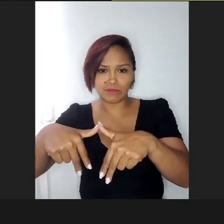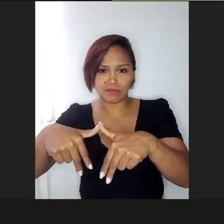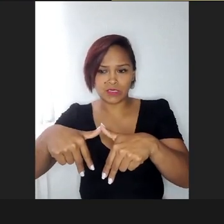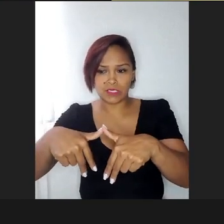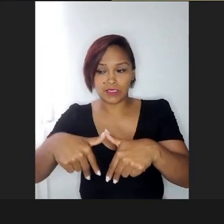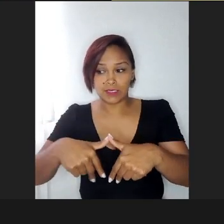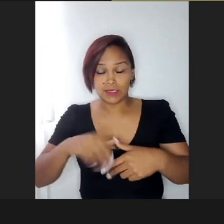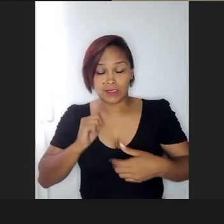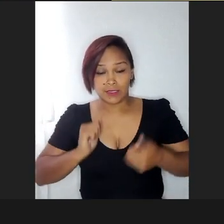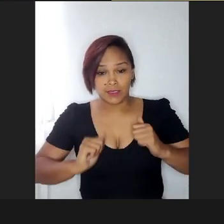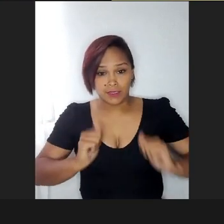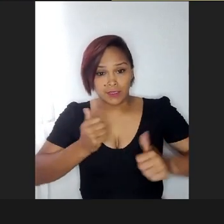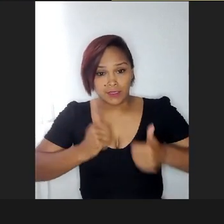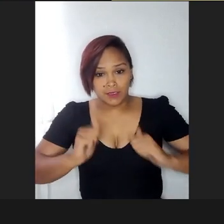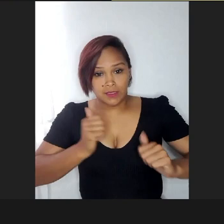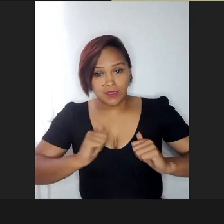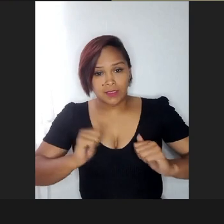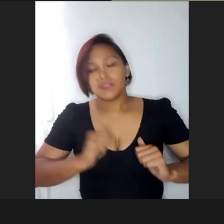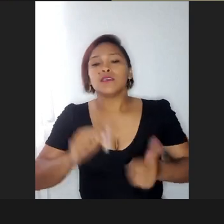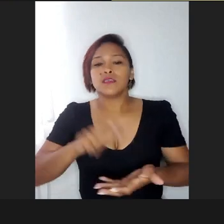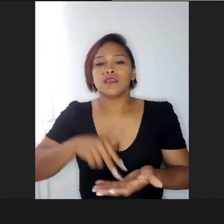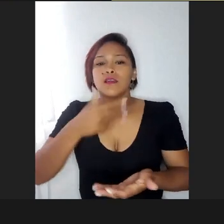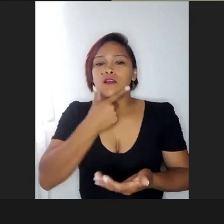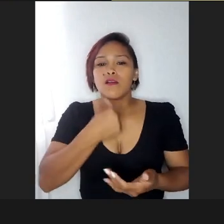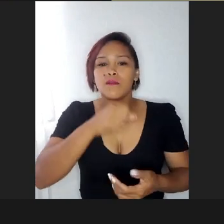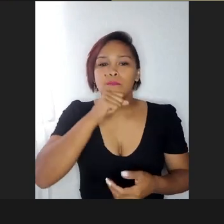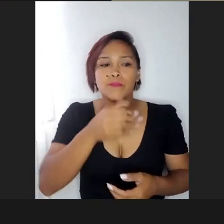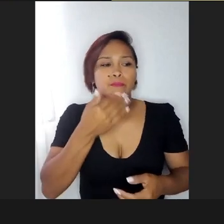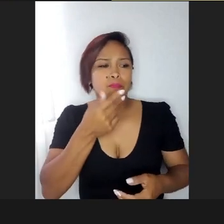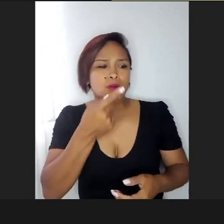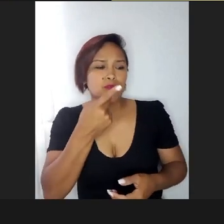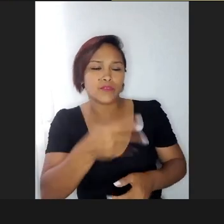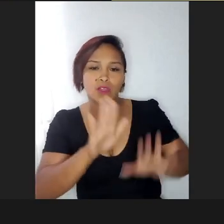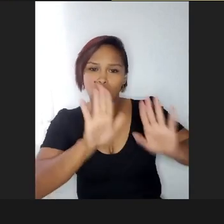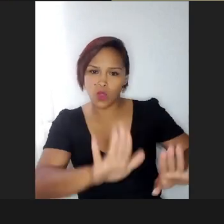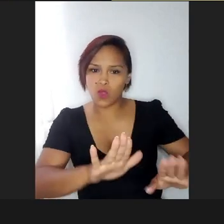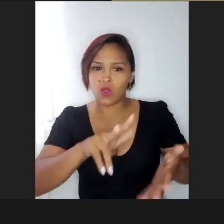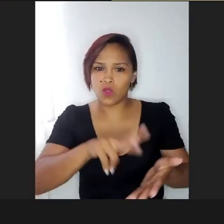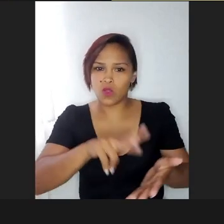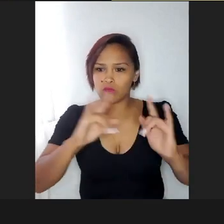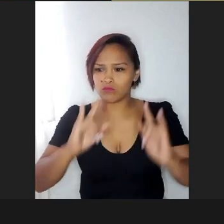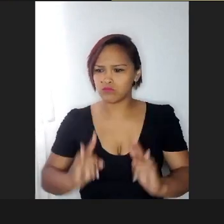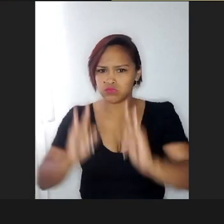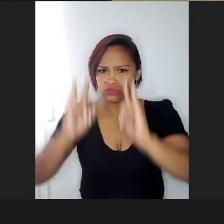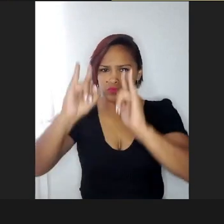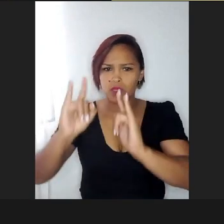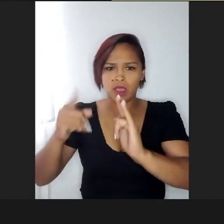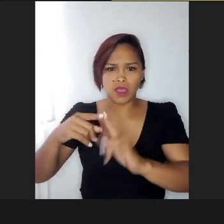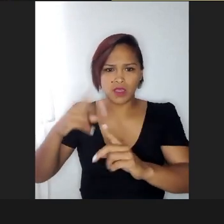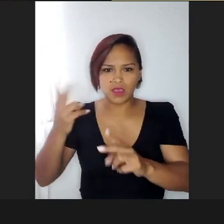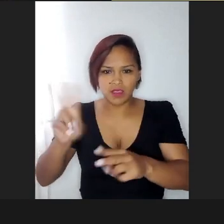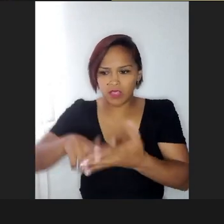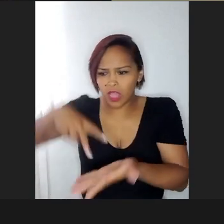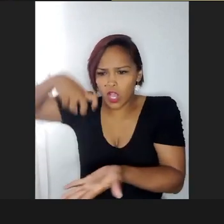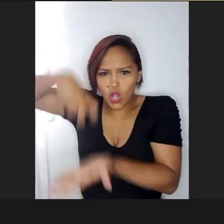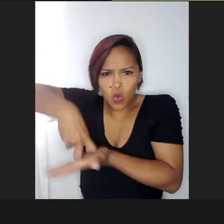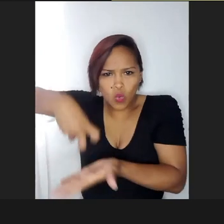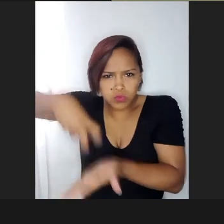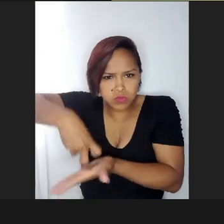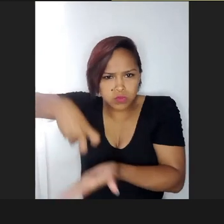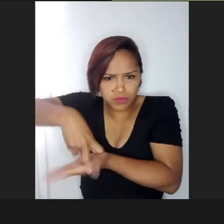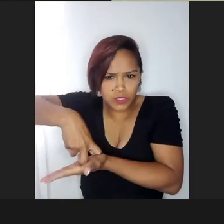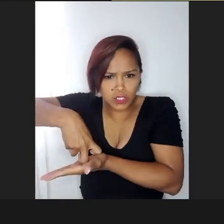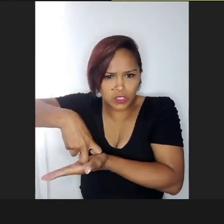e a reação dele foi falar assim, olha, você quando subir está de castigo, você tá de castigo, e